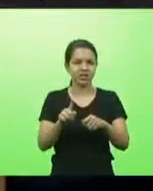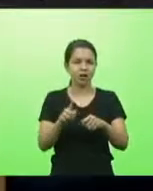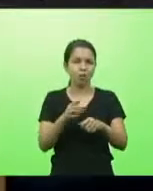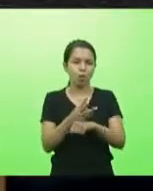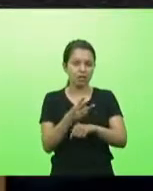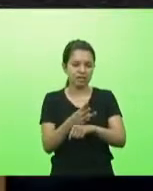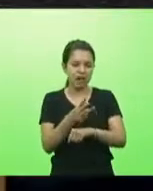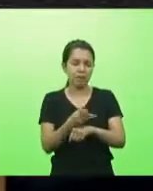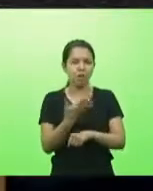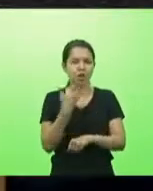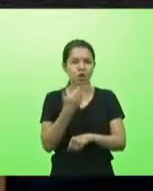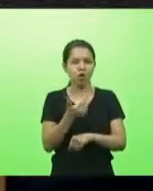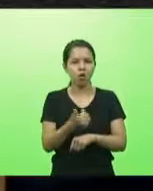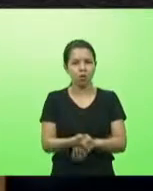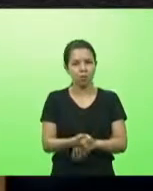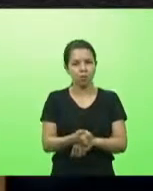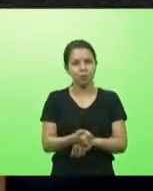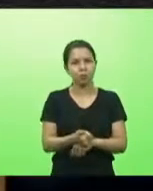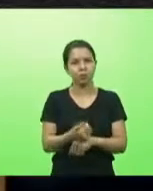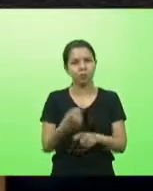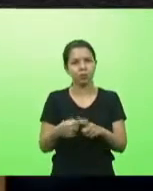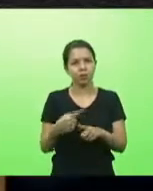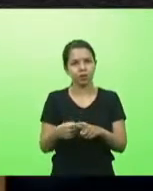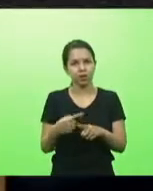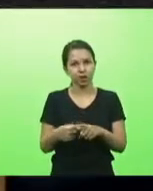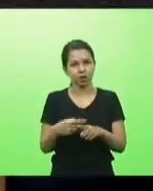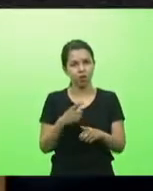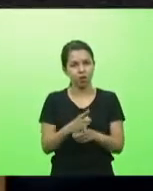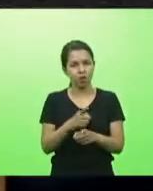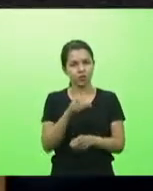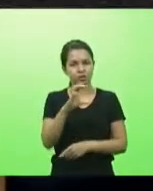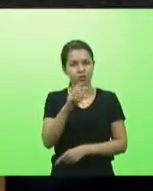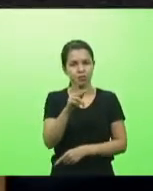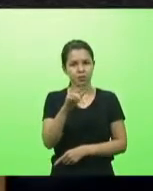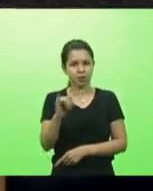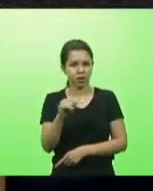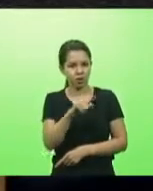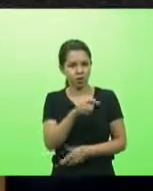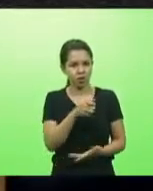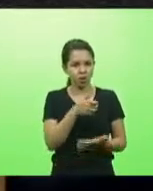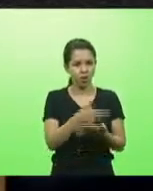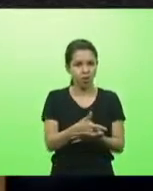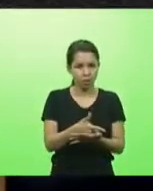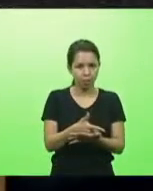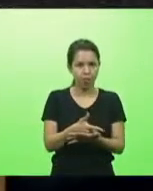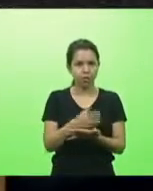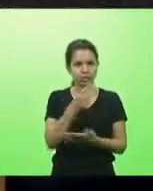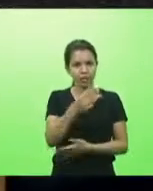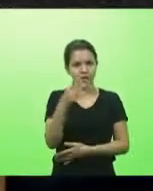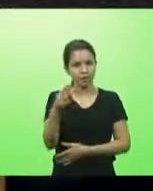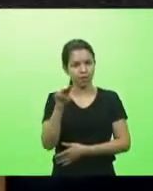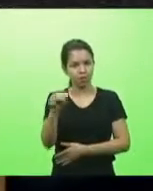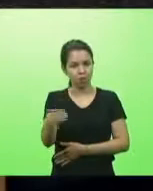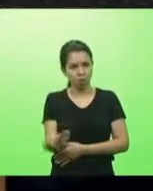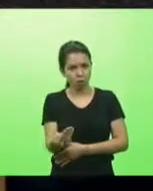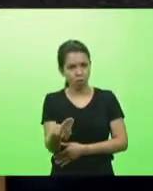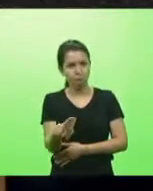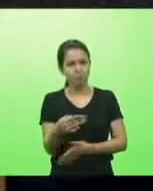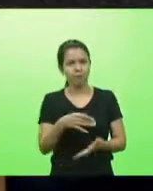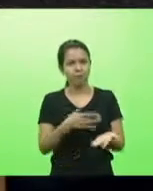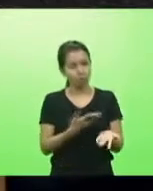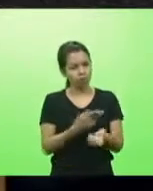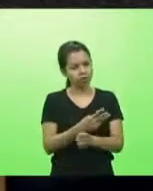Afinal de contas, gente constatou durante a CPI que ele fez uma compra de 33 milhões pelo WhatsApp. Então, utiliza esse